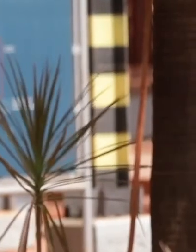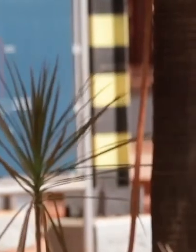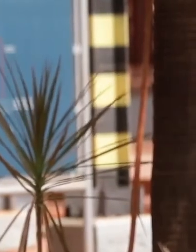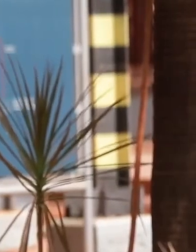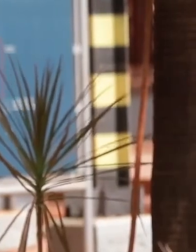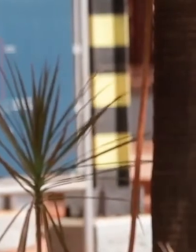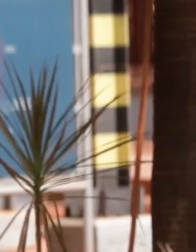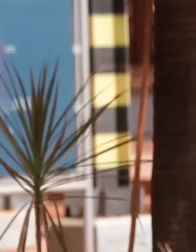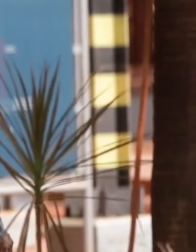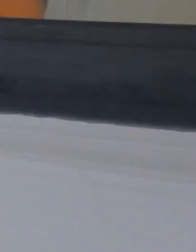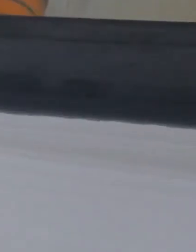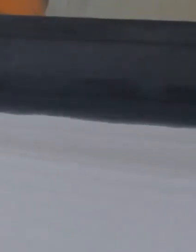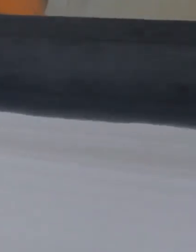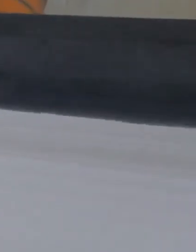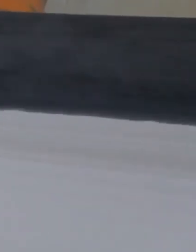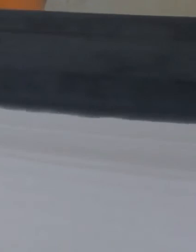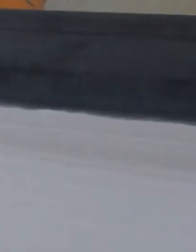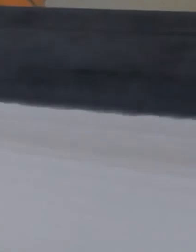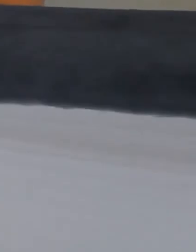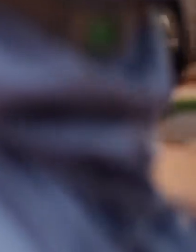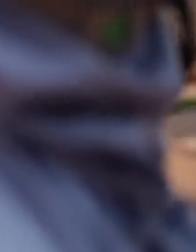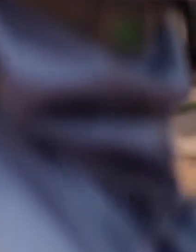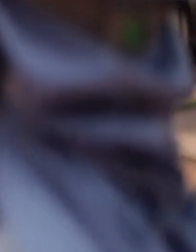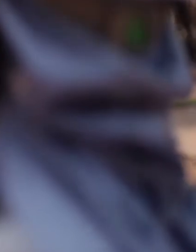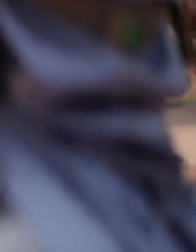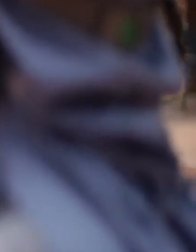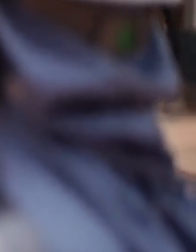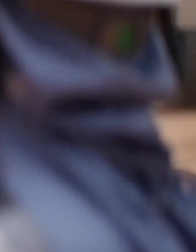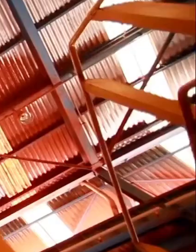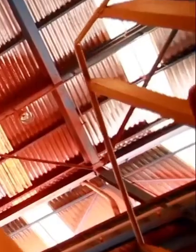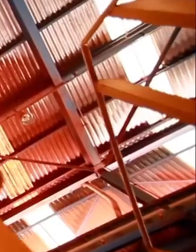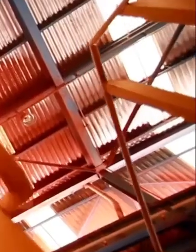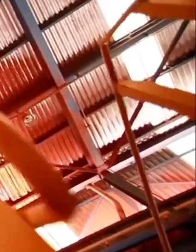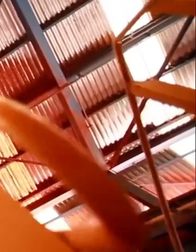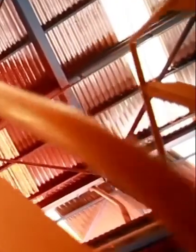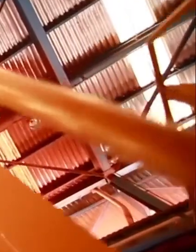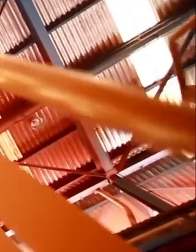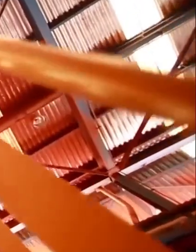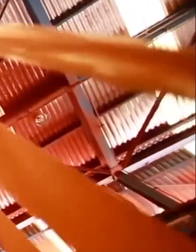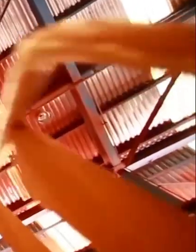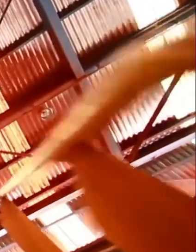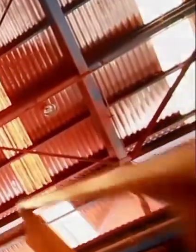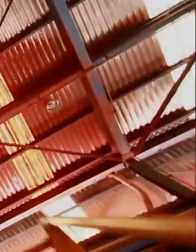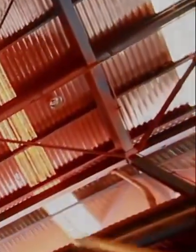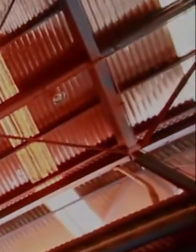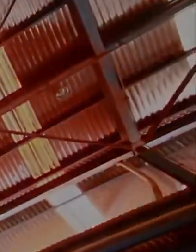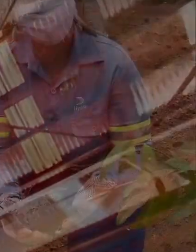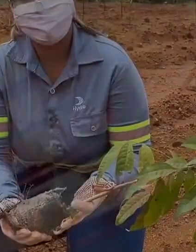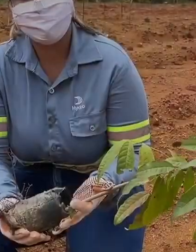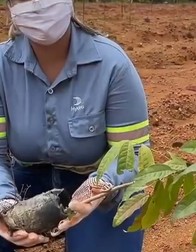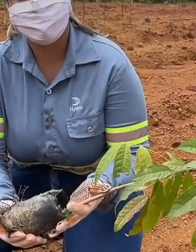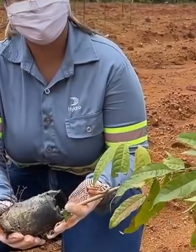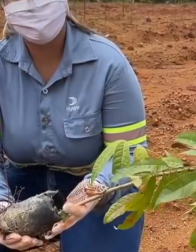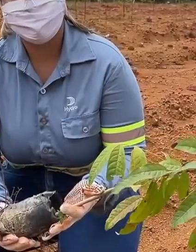desenvolver recursos naturais em produtos e soluções de maneiras inovadoras e eficientes.